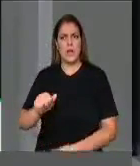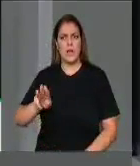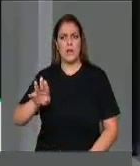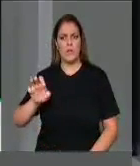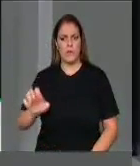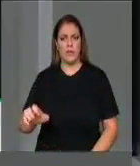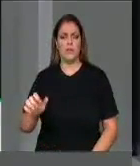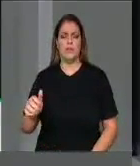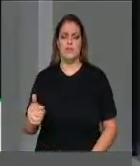Obrigado, presidente.